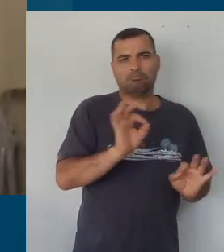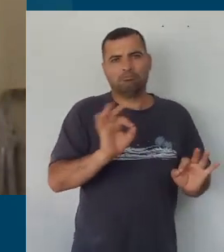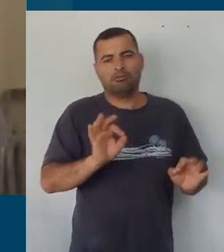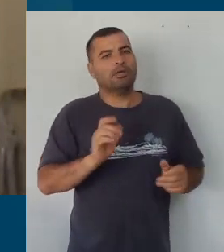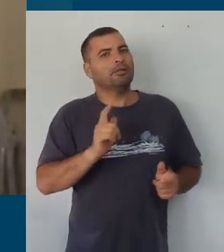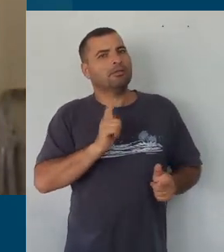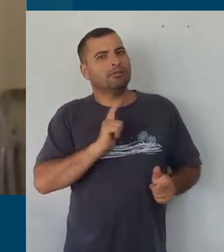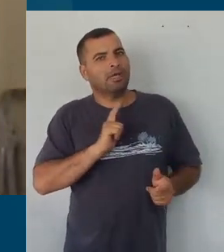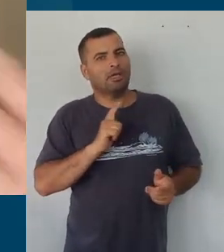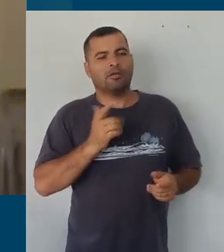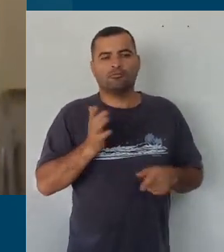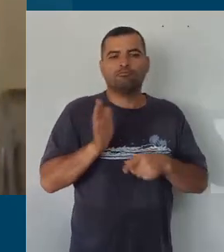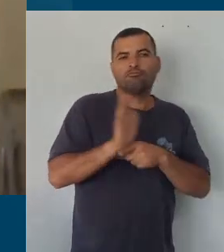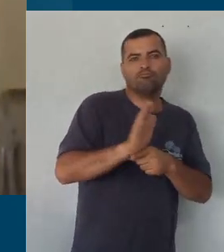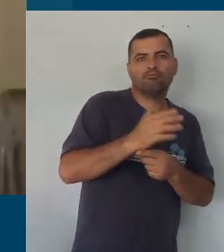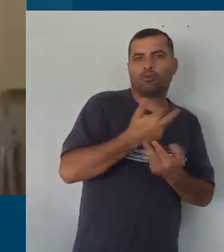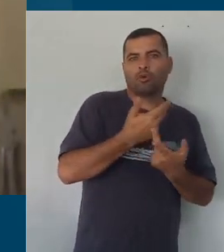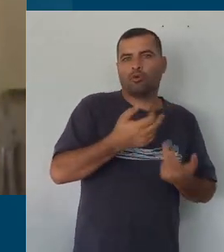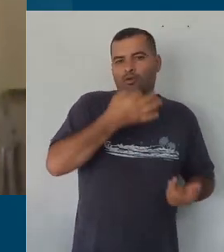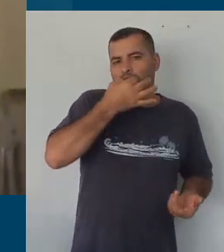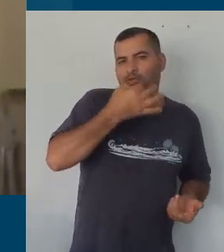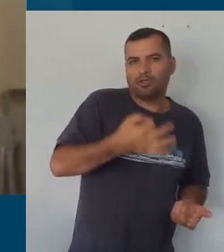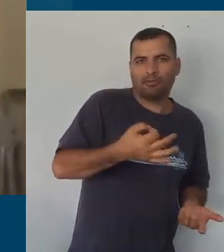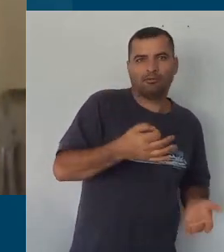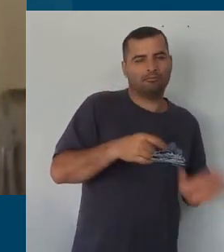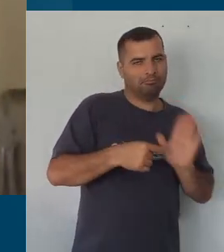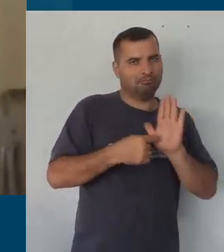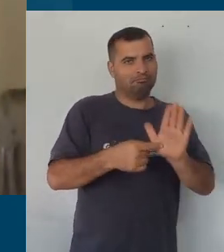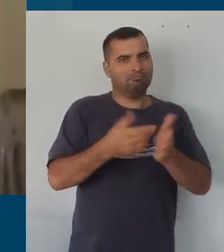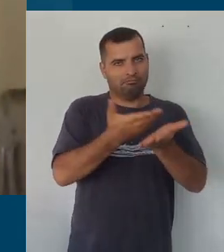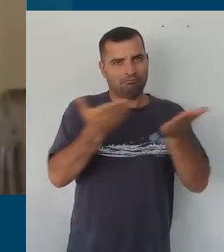contribuições que eu gostaria de passar rapidamente, tá?